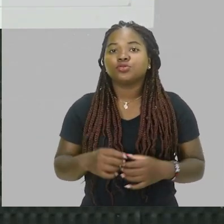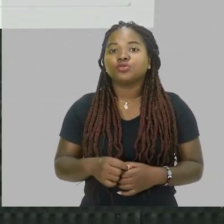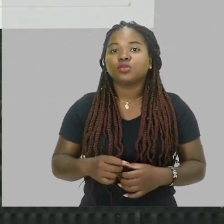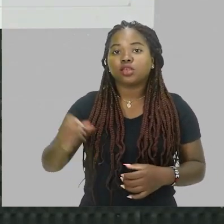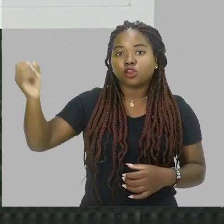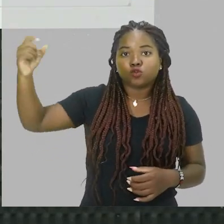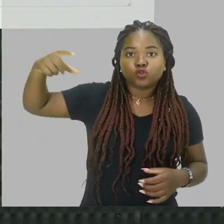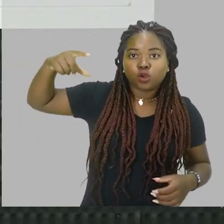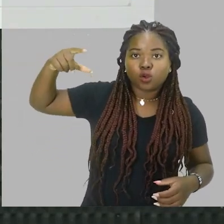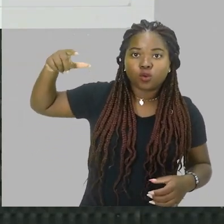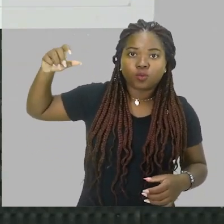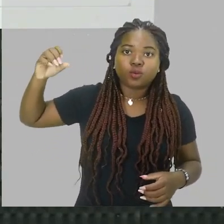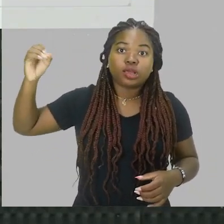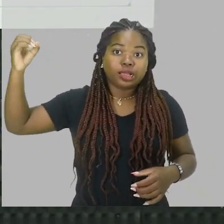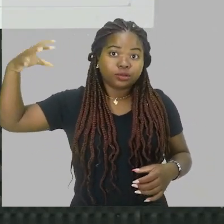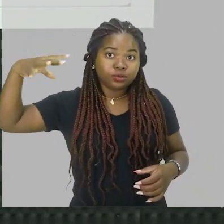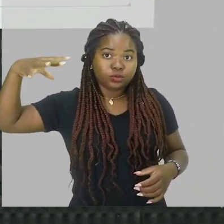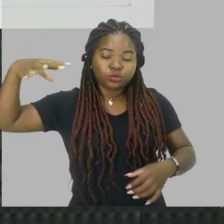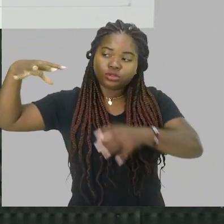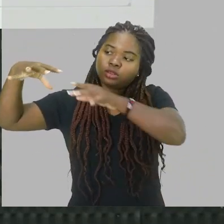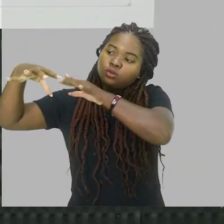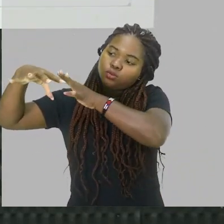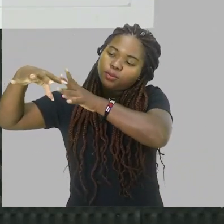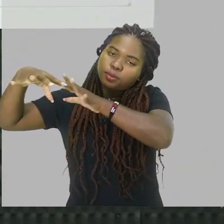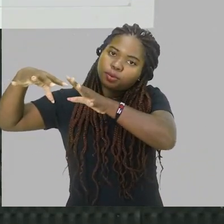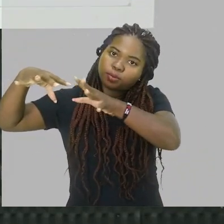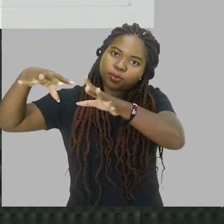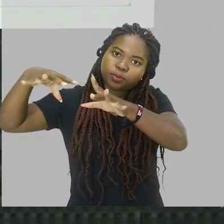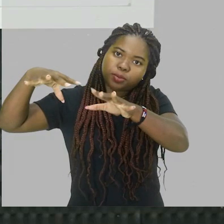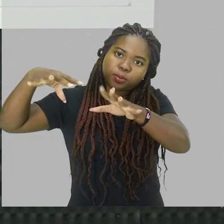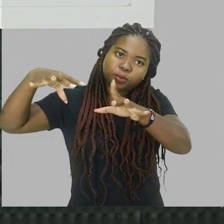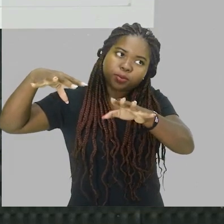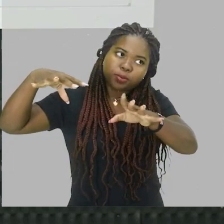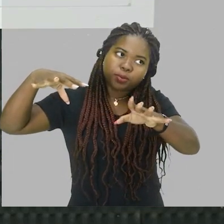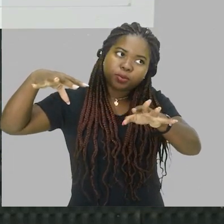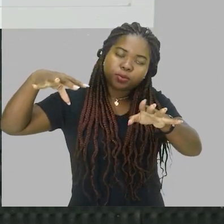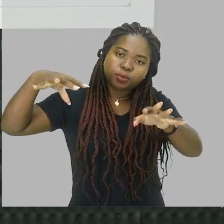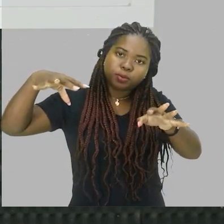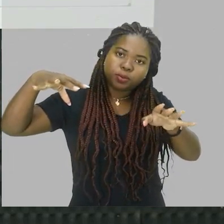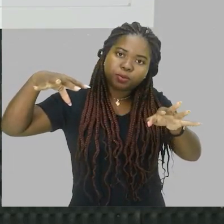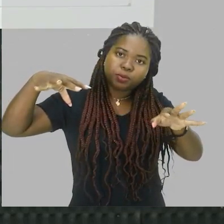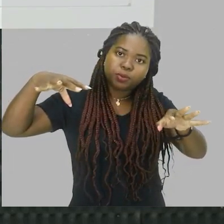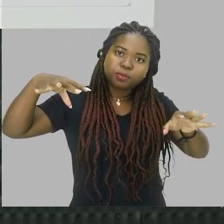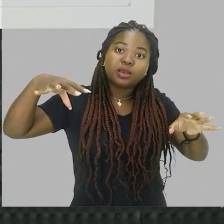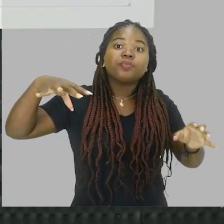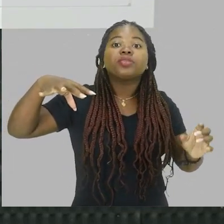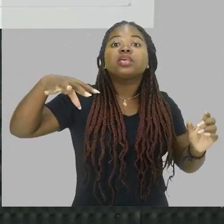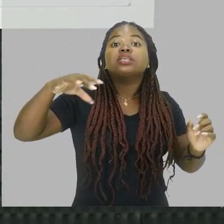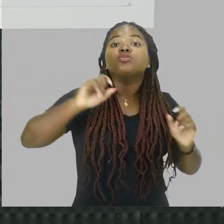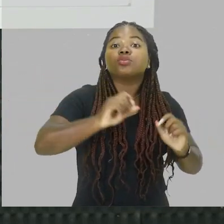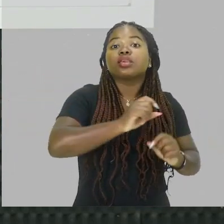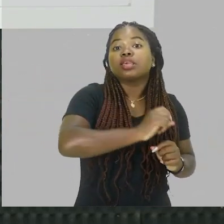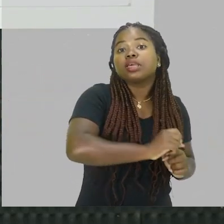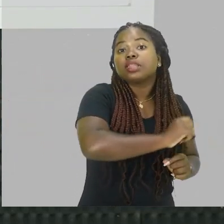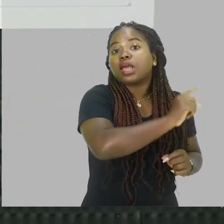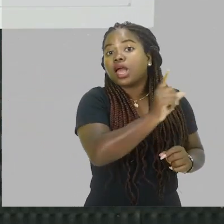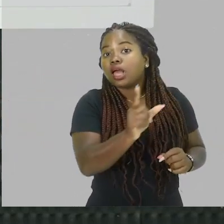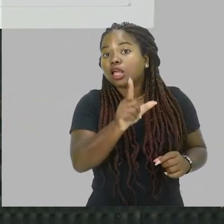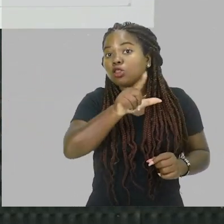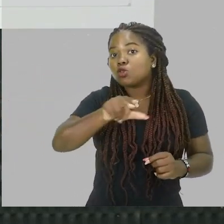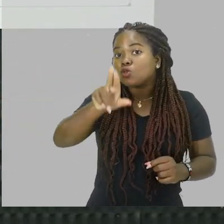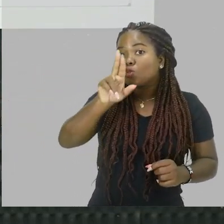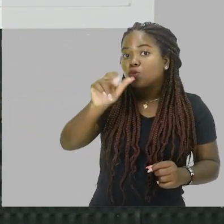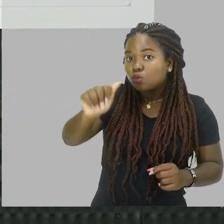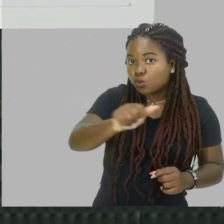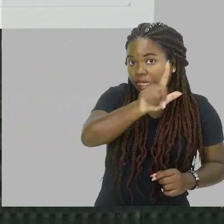Que vão passar aqui, né, nas fronteiras da Lua, tá certo? Então nós temos aqui uma área, que vai ser uma área que não